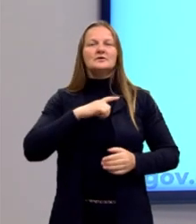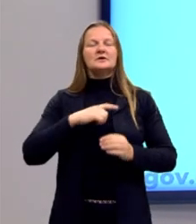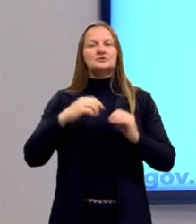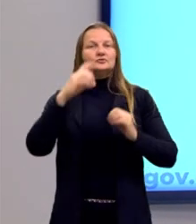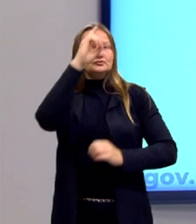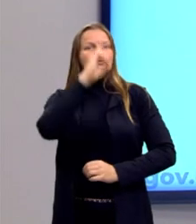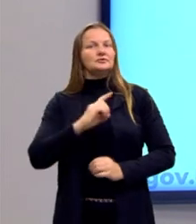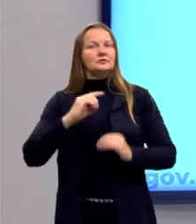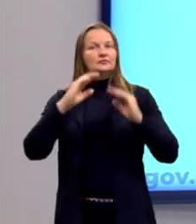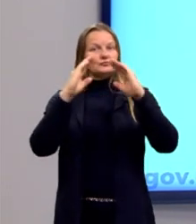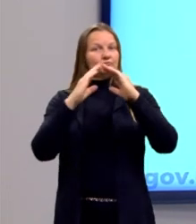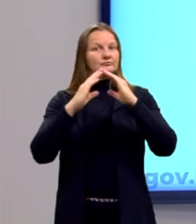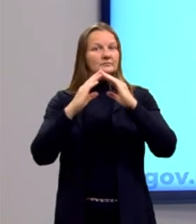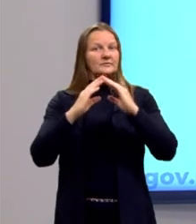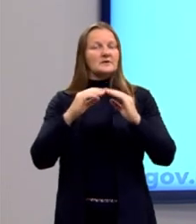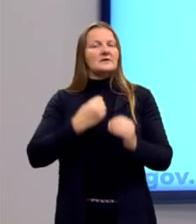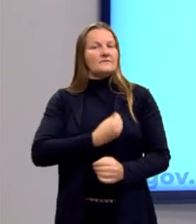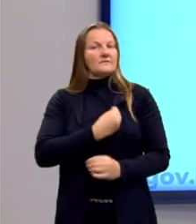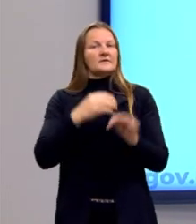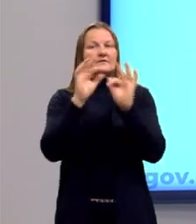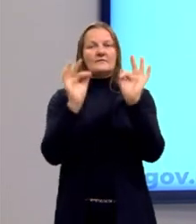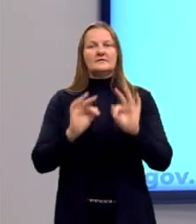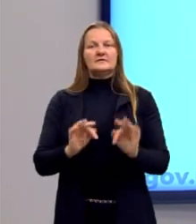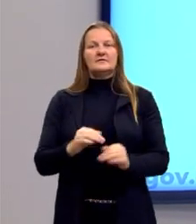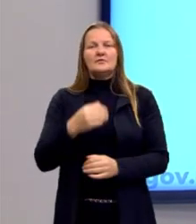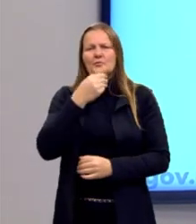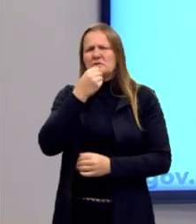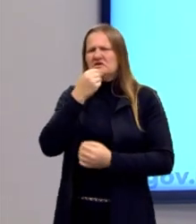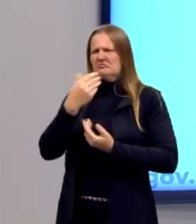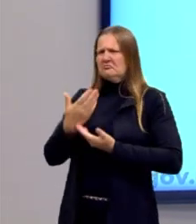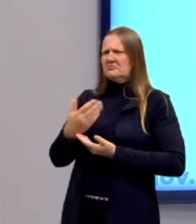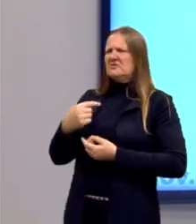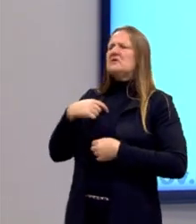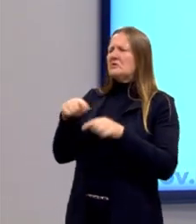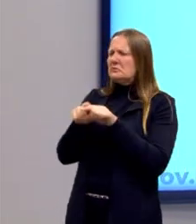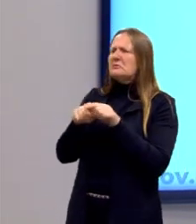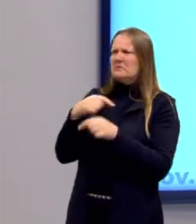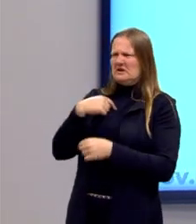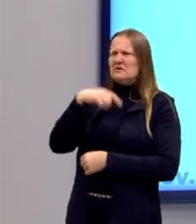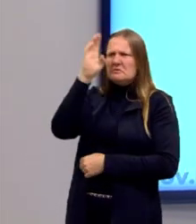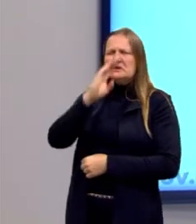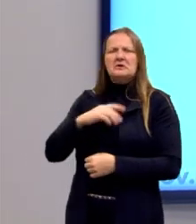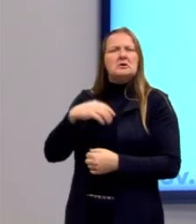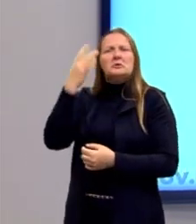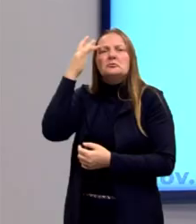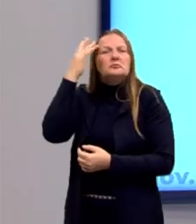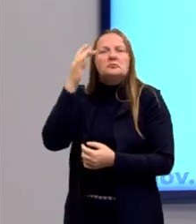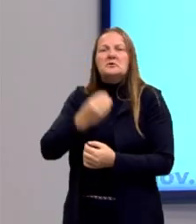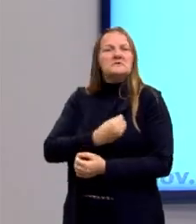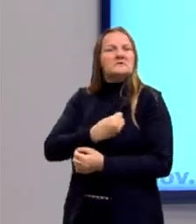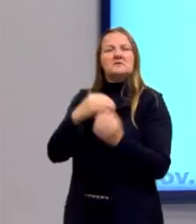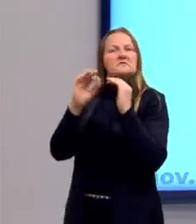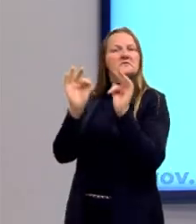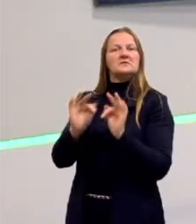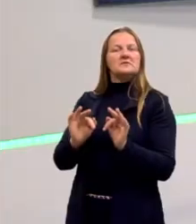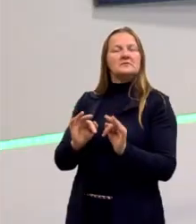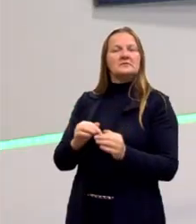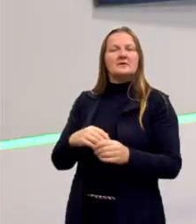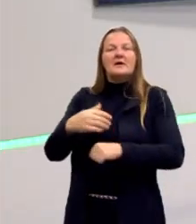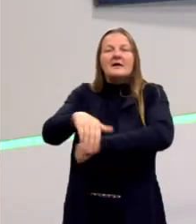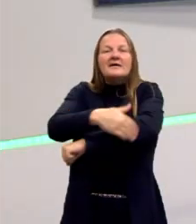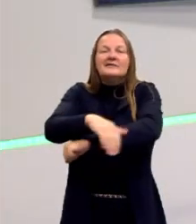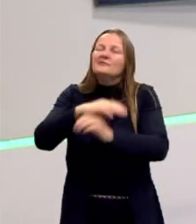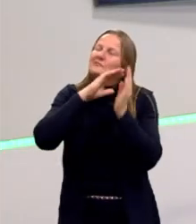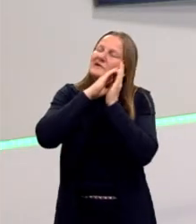e viver feliz. E aí o gurizinho fala, né? Eu também sou brasileiro e não sei o que é viver feliz, o morador de